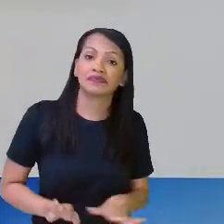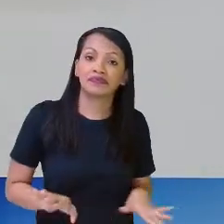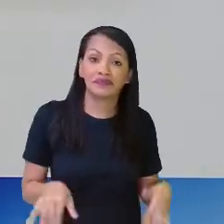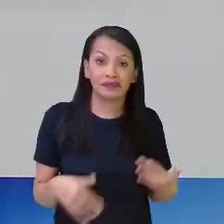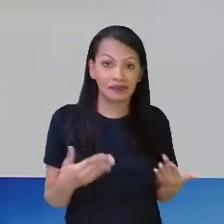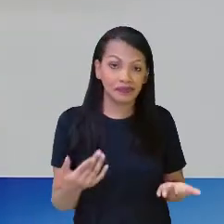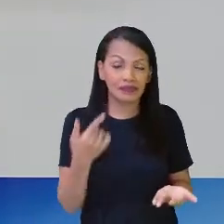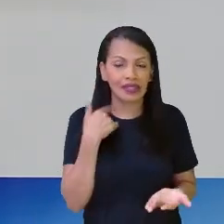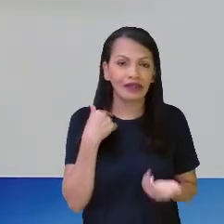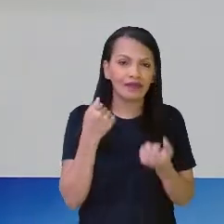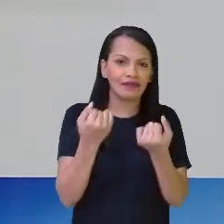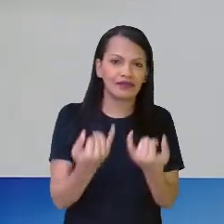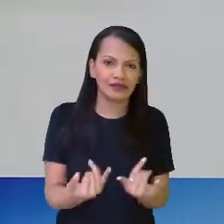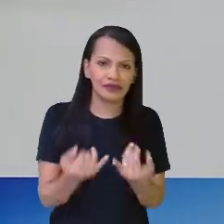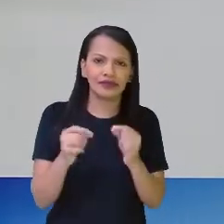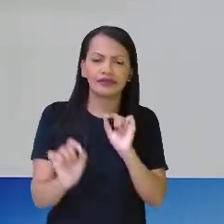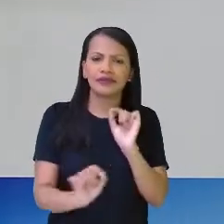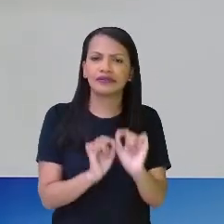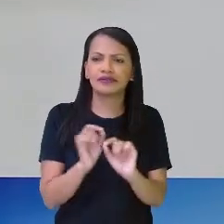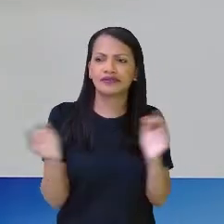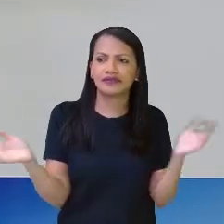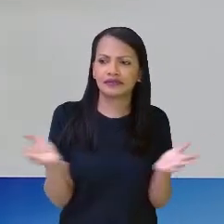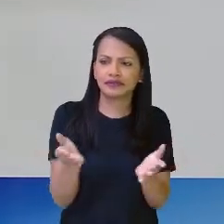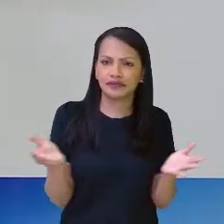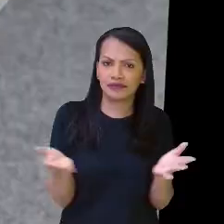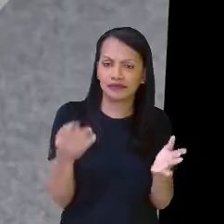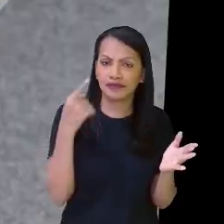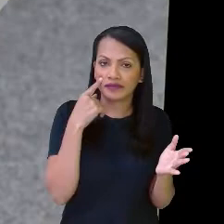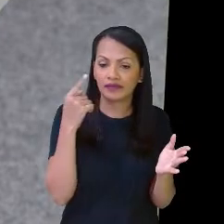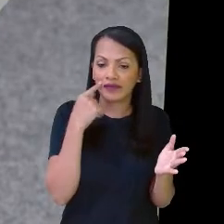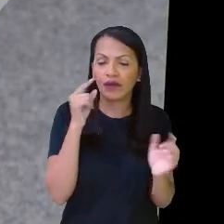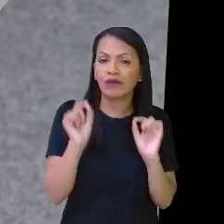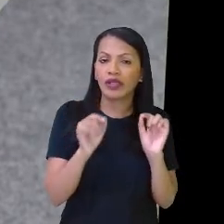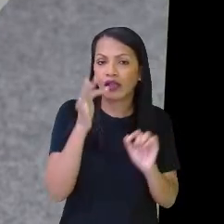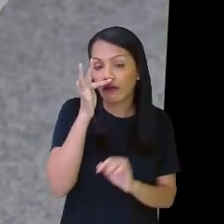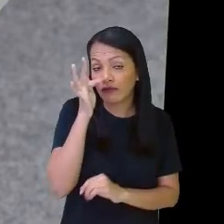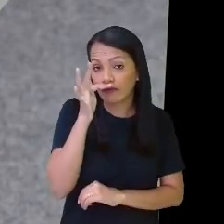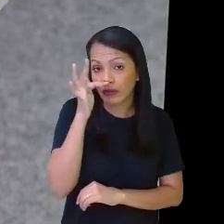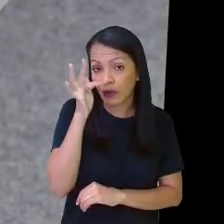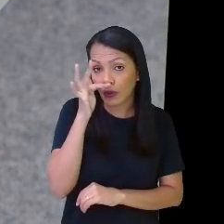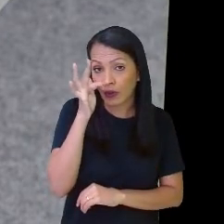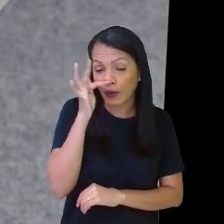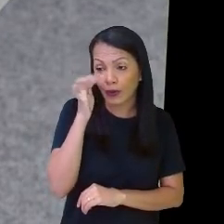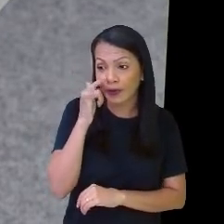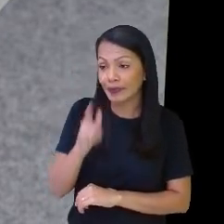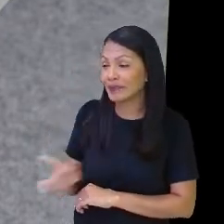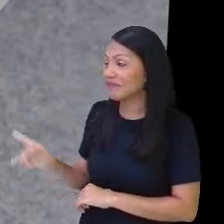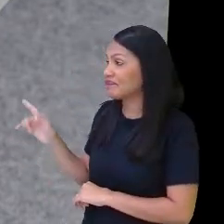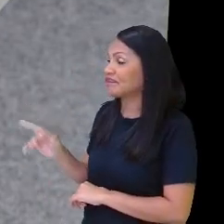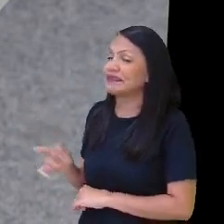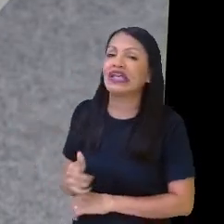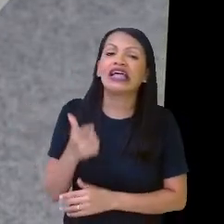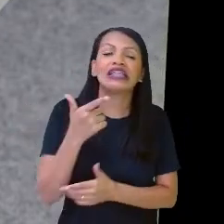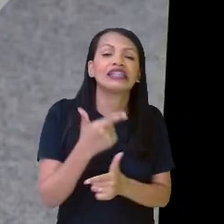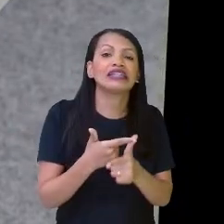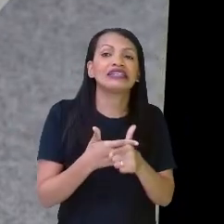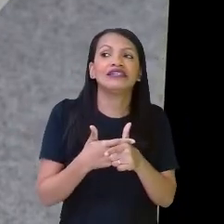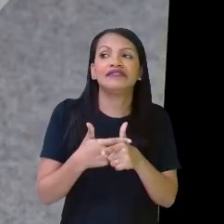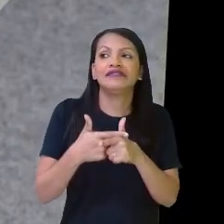E é isso que eu vou fazer, pessoal. O meu inteiro, que são essas rosas aqui, eu vou dividi-lo,